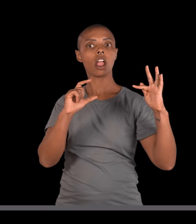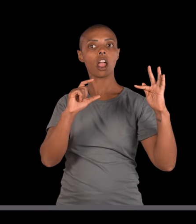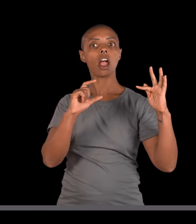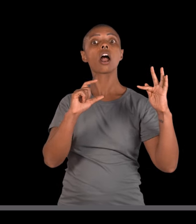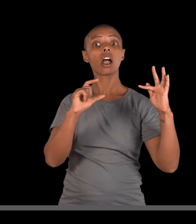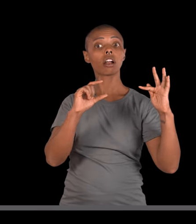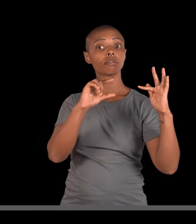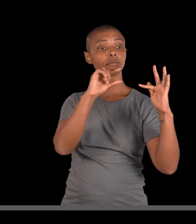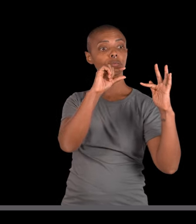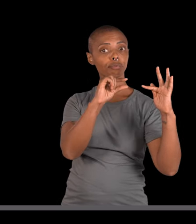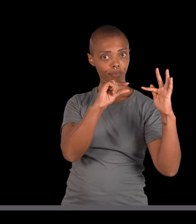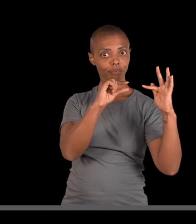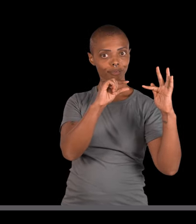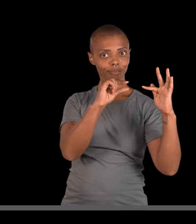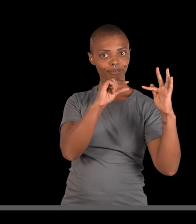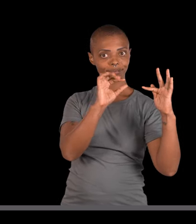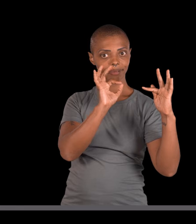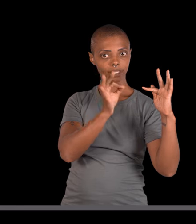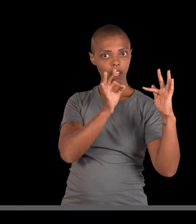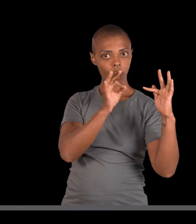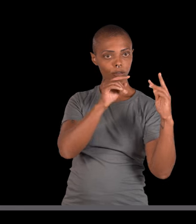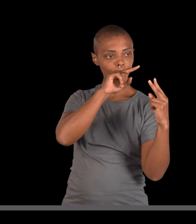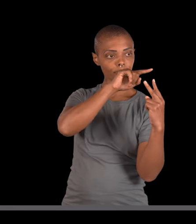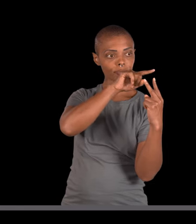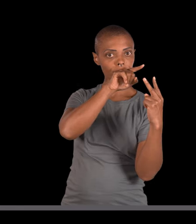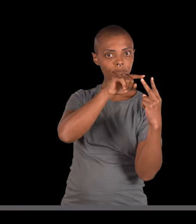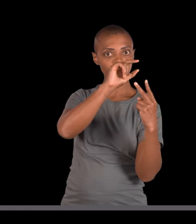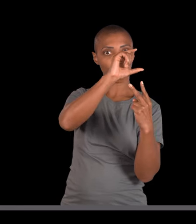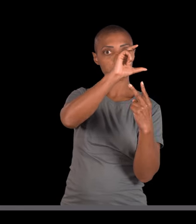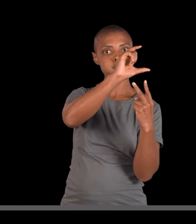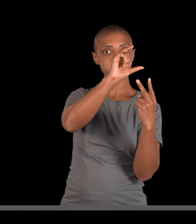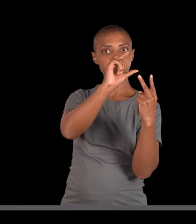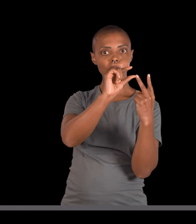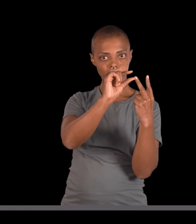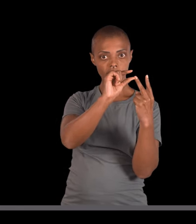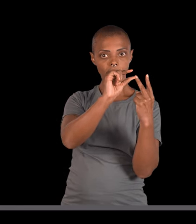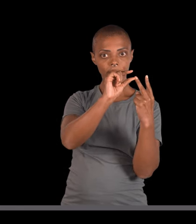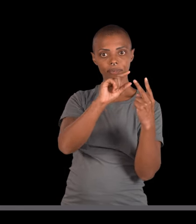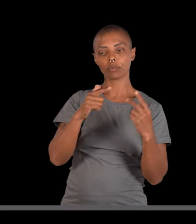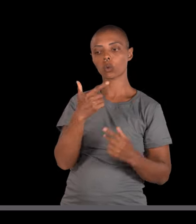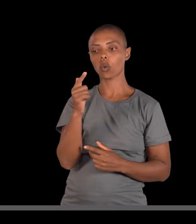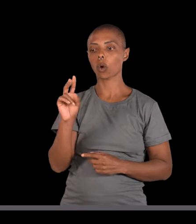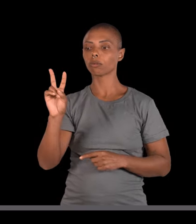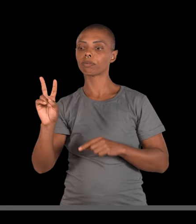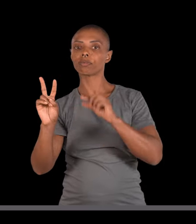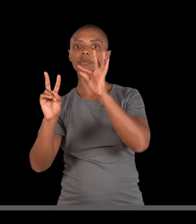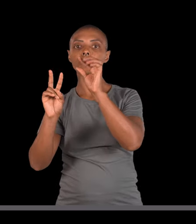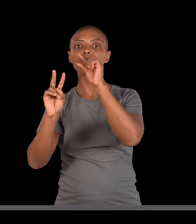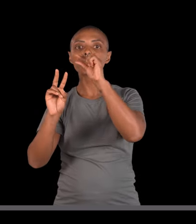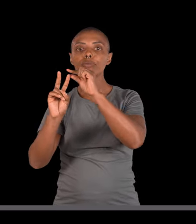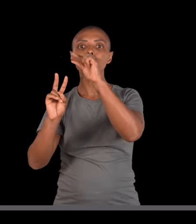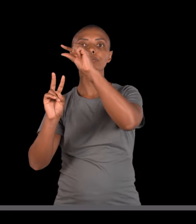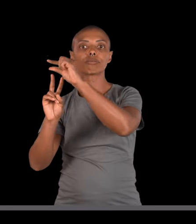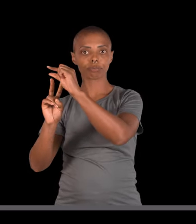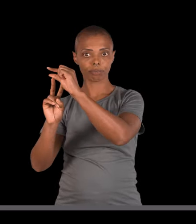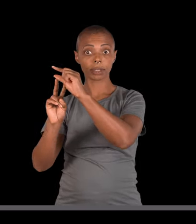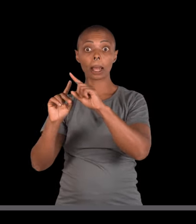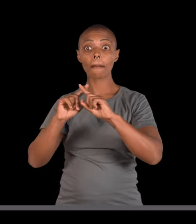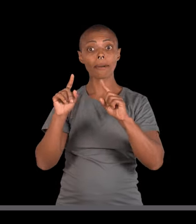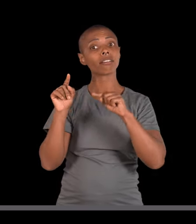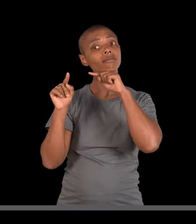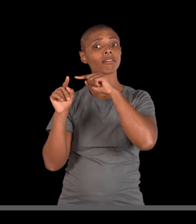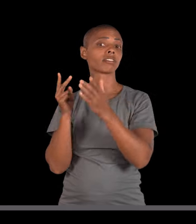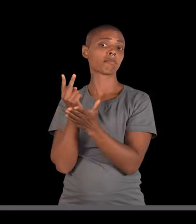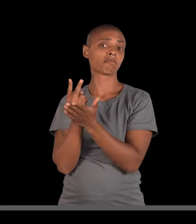e a outra metade dos gametas vão ter o alelo Fzinho. Aqui Fzinho, Fzinho. Na